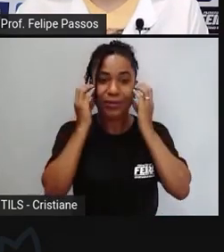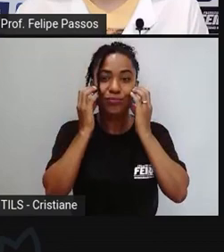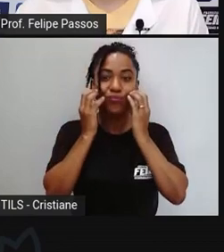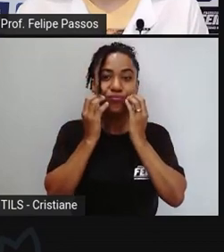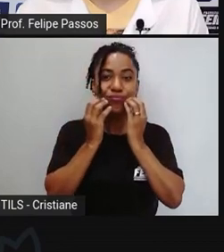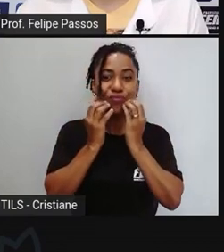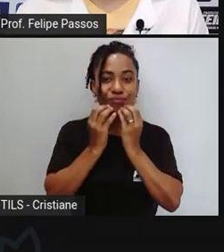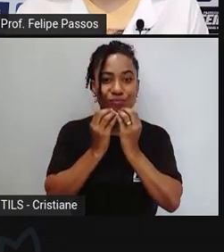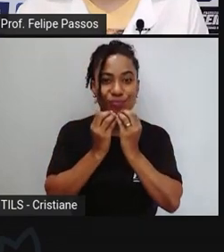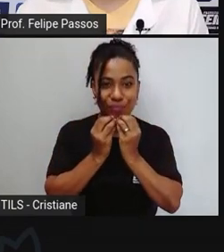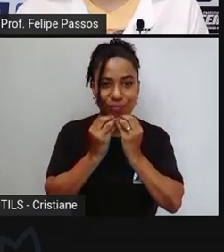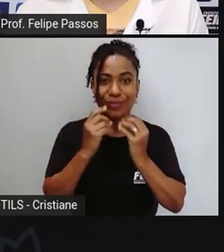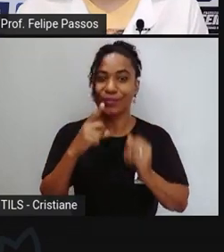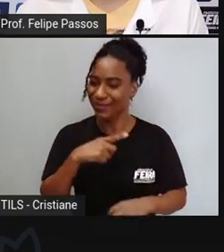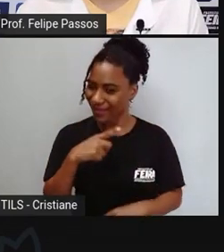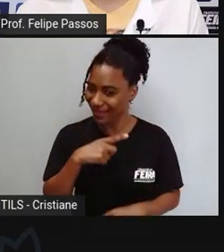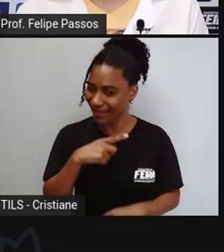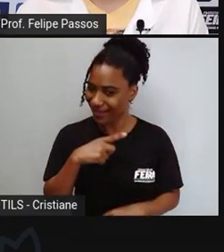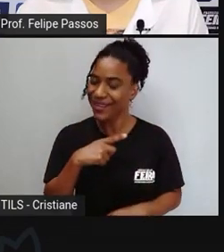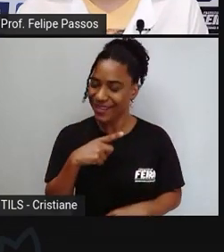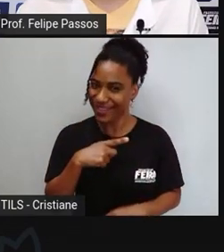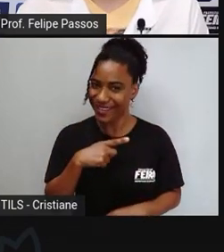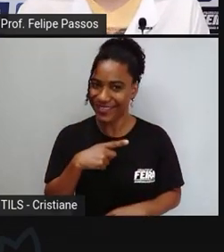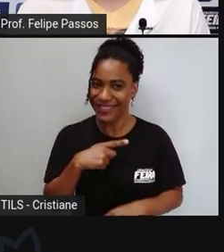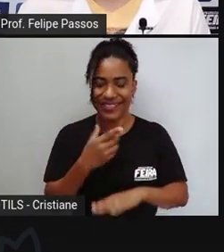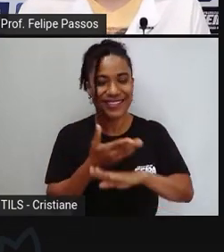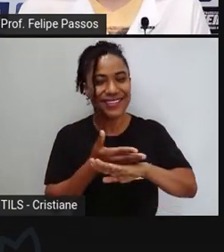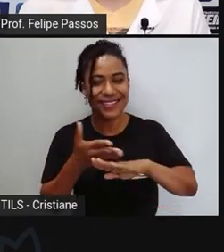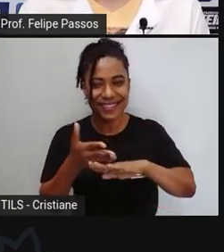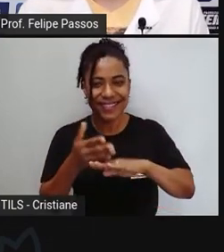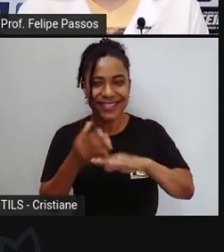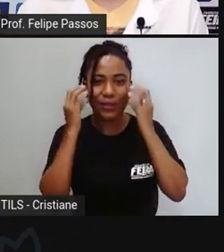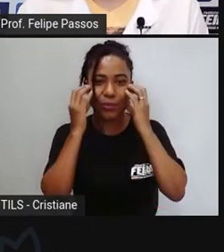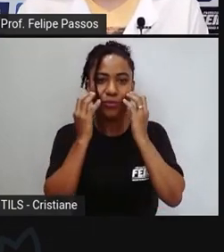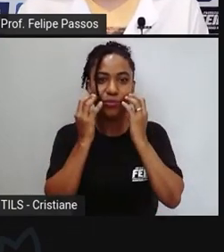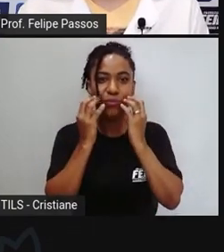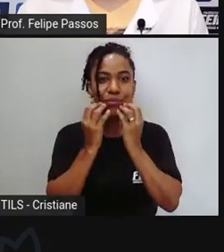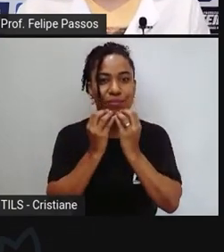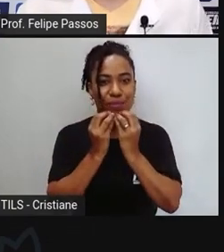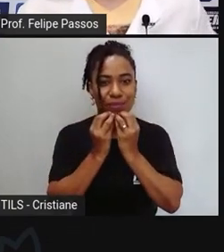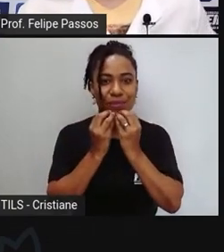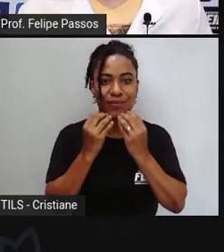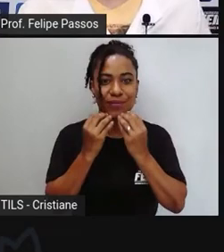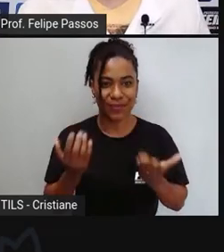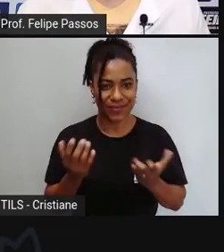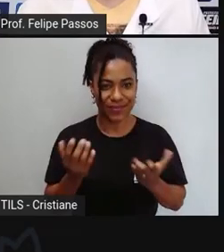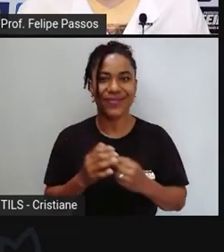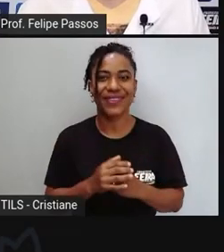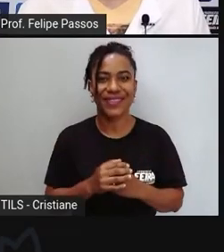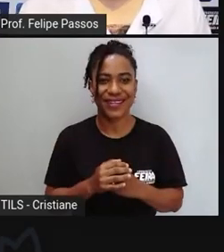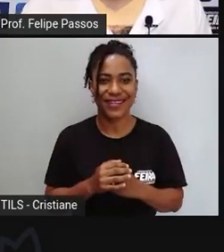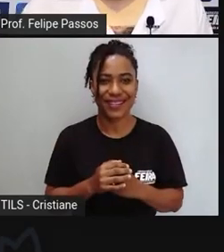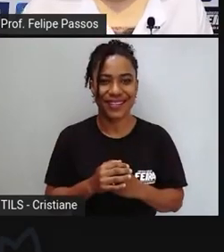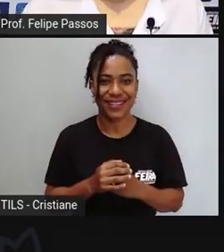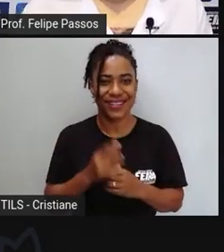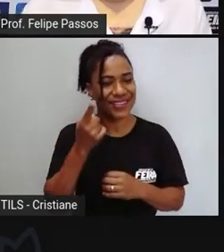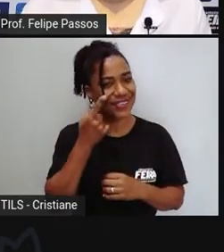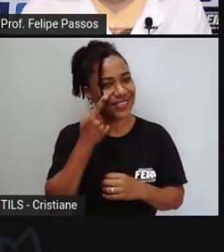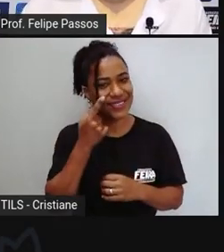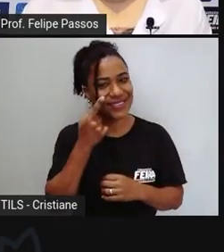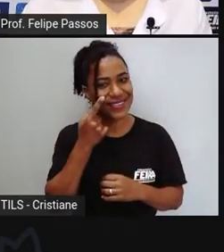barba branca, porque a imagem, as pessoas